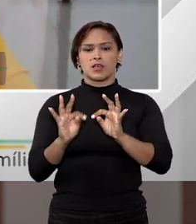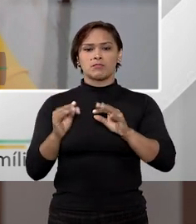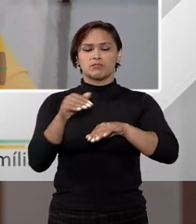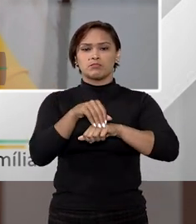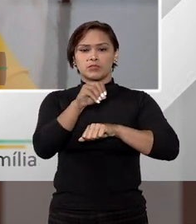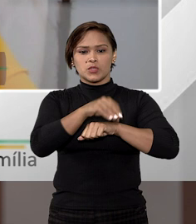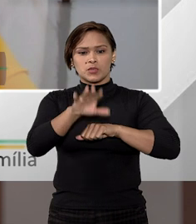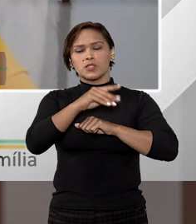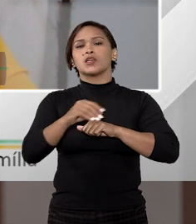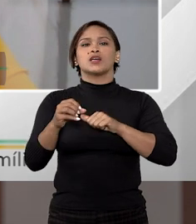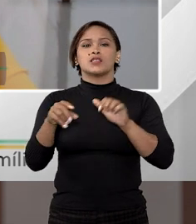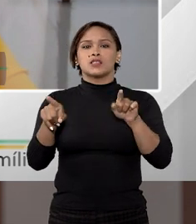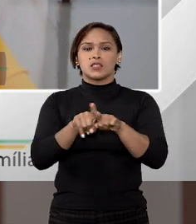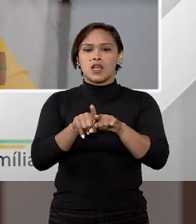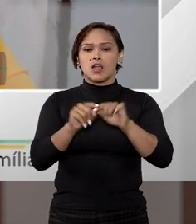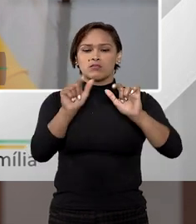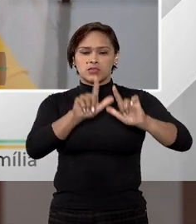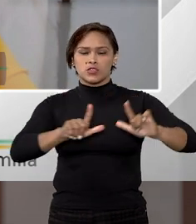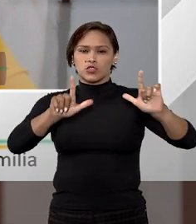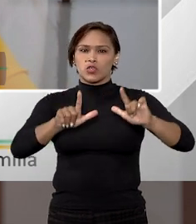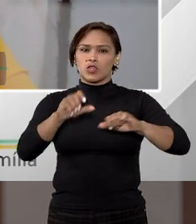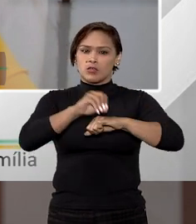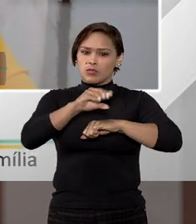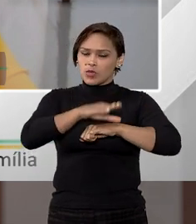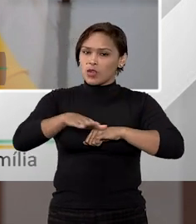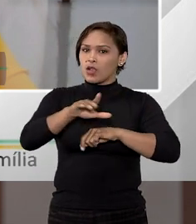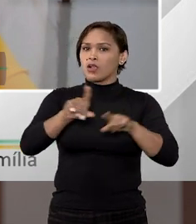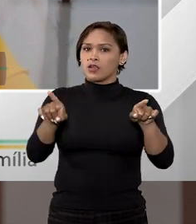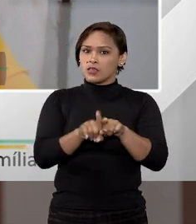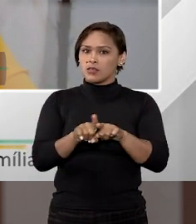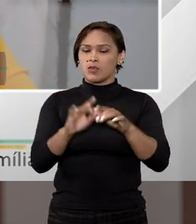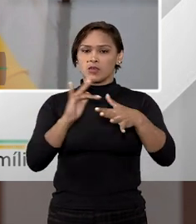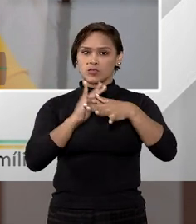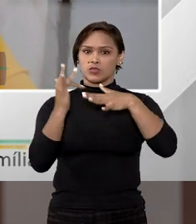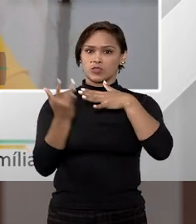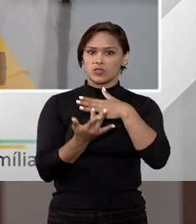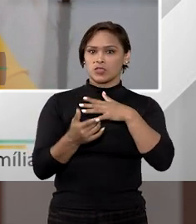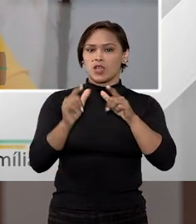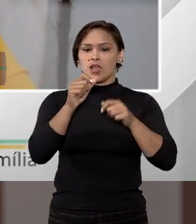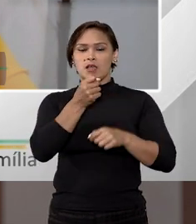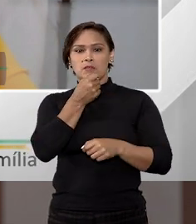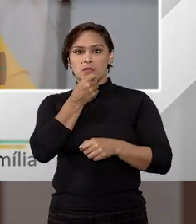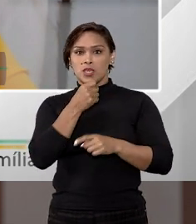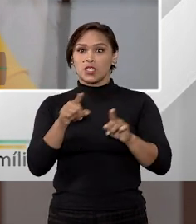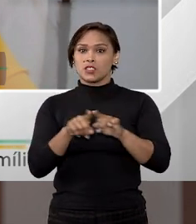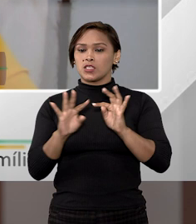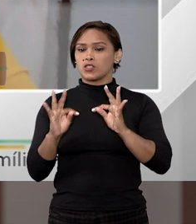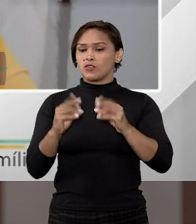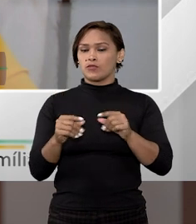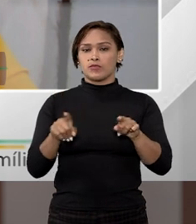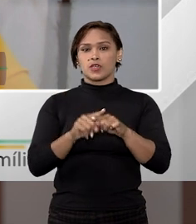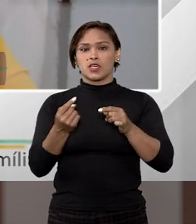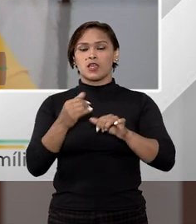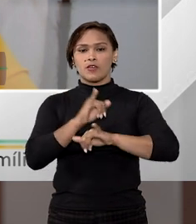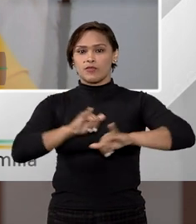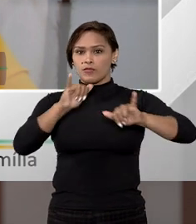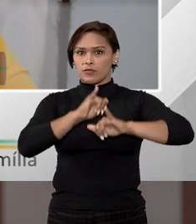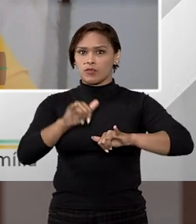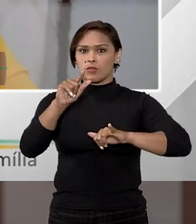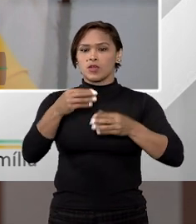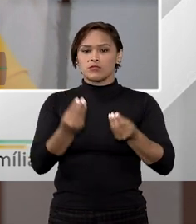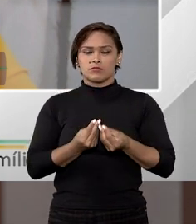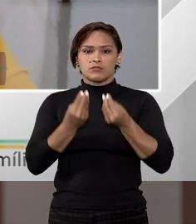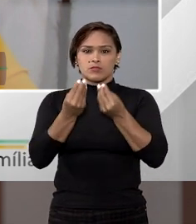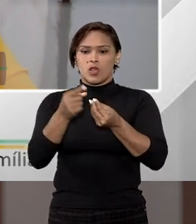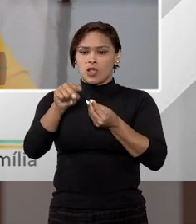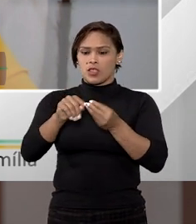publicações em jornais de grande circulação ou até mesmo por redes sociais, mídias, enfim, informando sobre